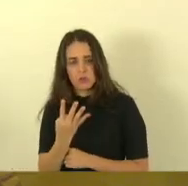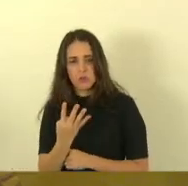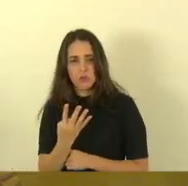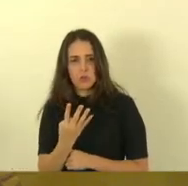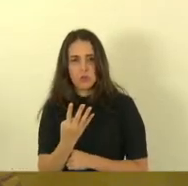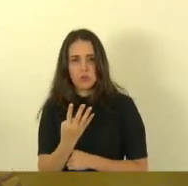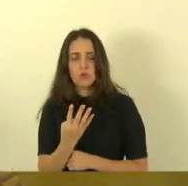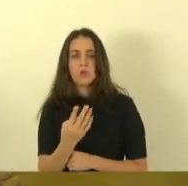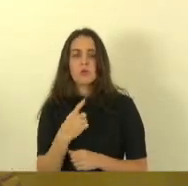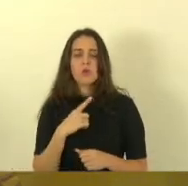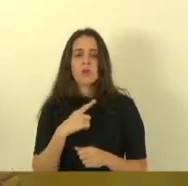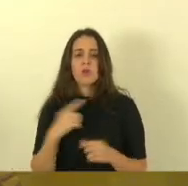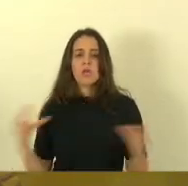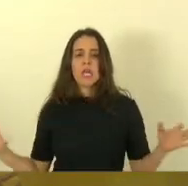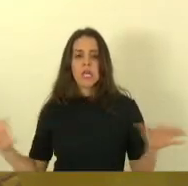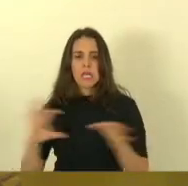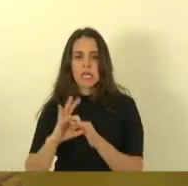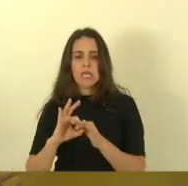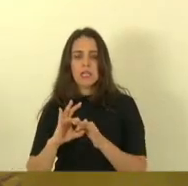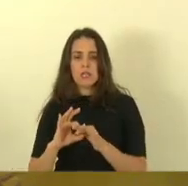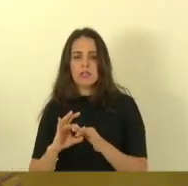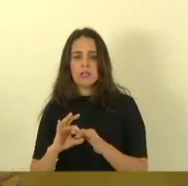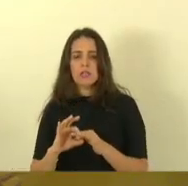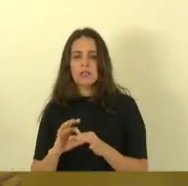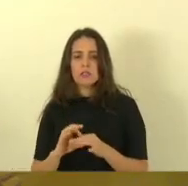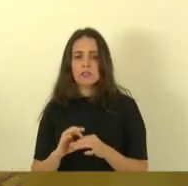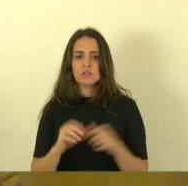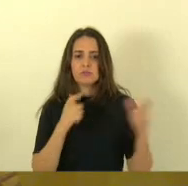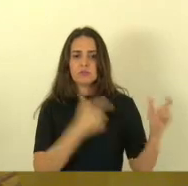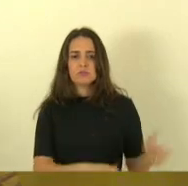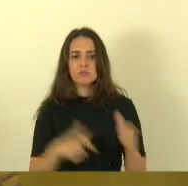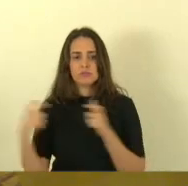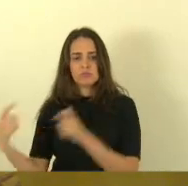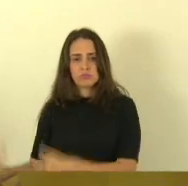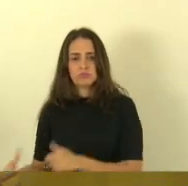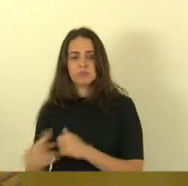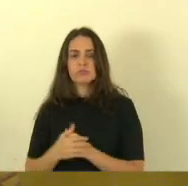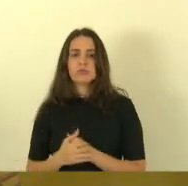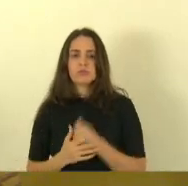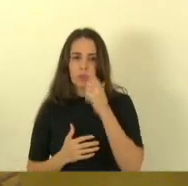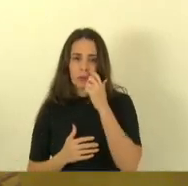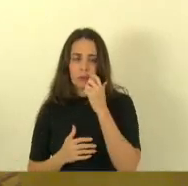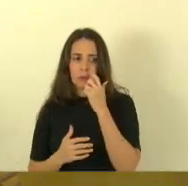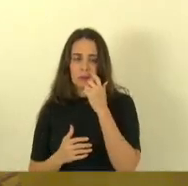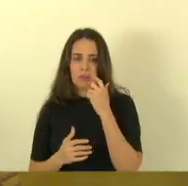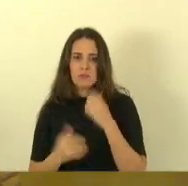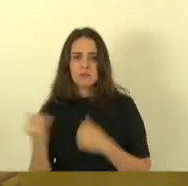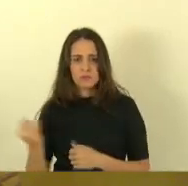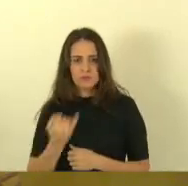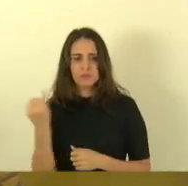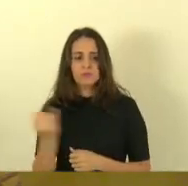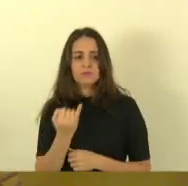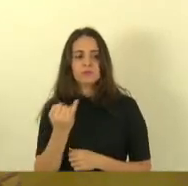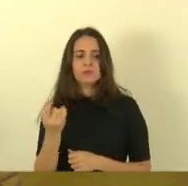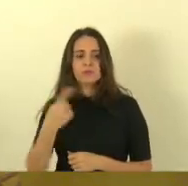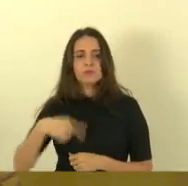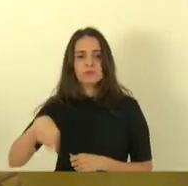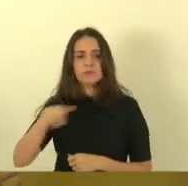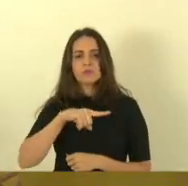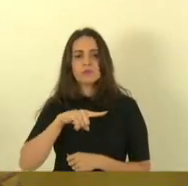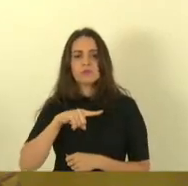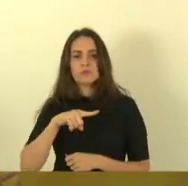Nova Almeida passando pelo Chapadão Putiri saindo da 101 Norte é imprescindível que diante da